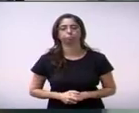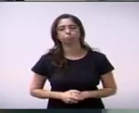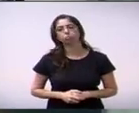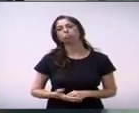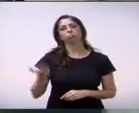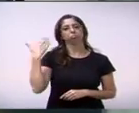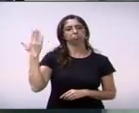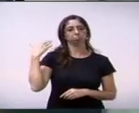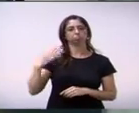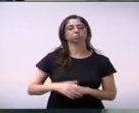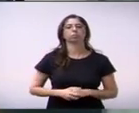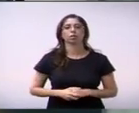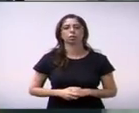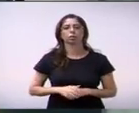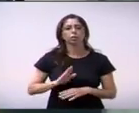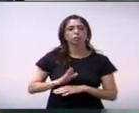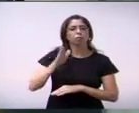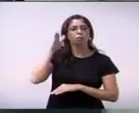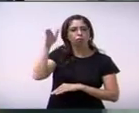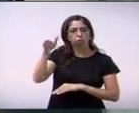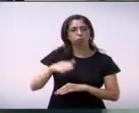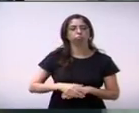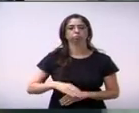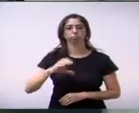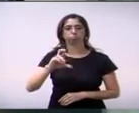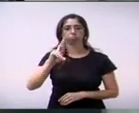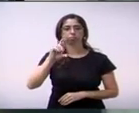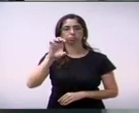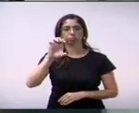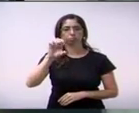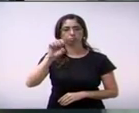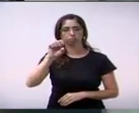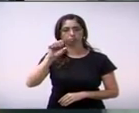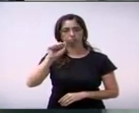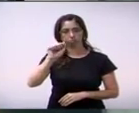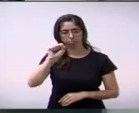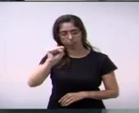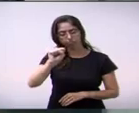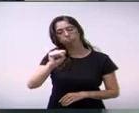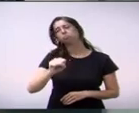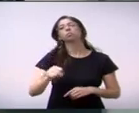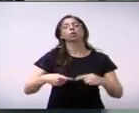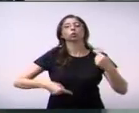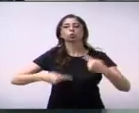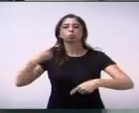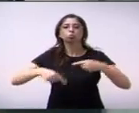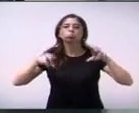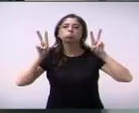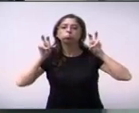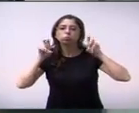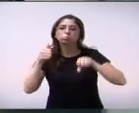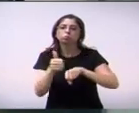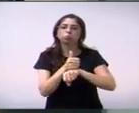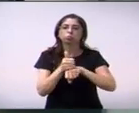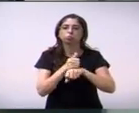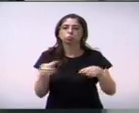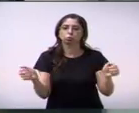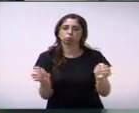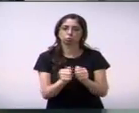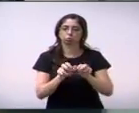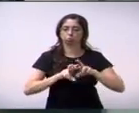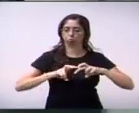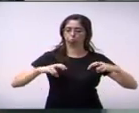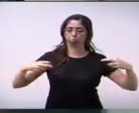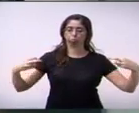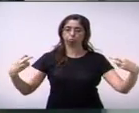desenvolvendo um trabalho no CREAS e me posicionou que havia estudado a respeito do assunto e tinha discutido esse assunto com as profissionais lá